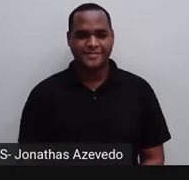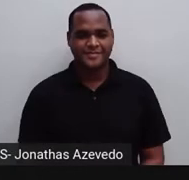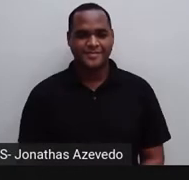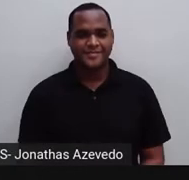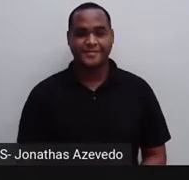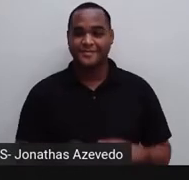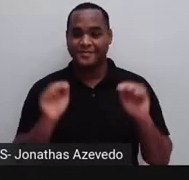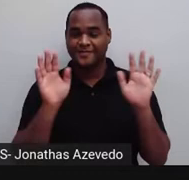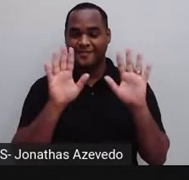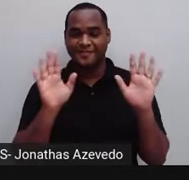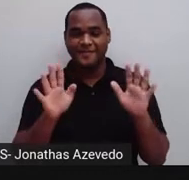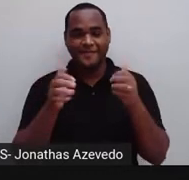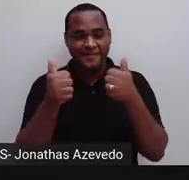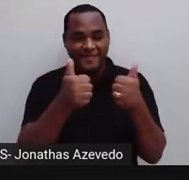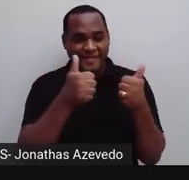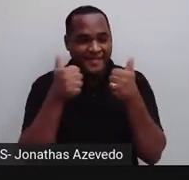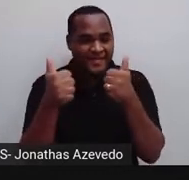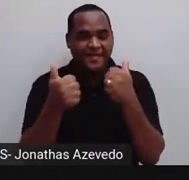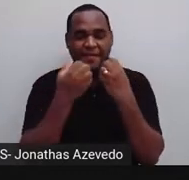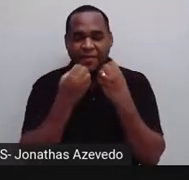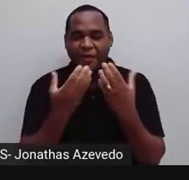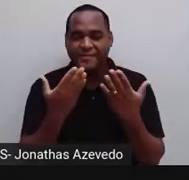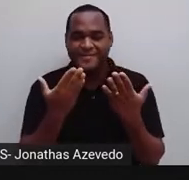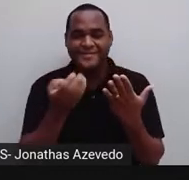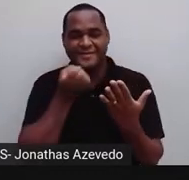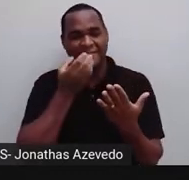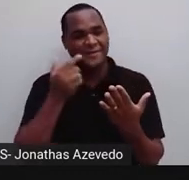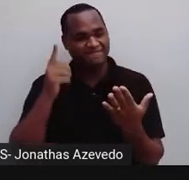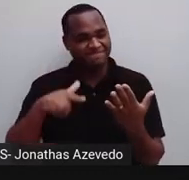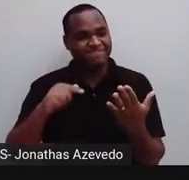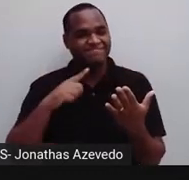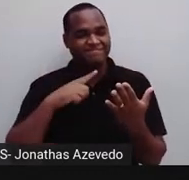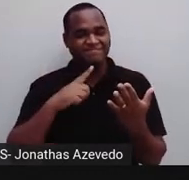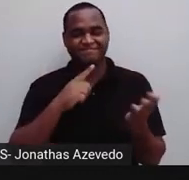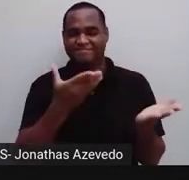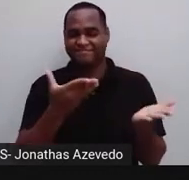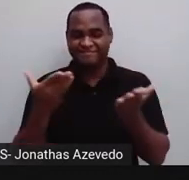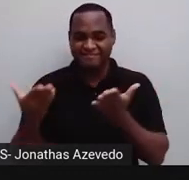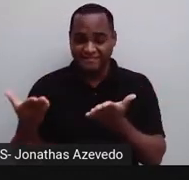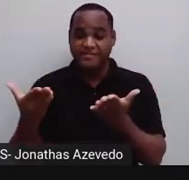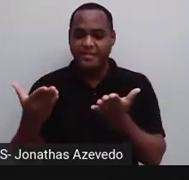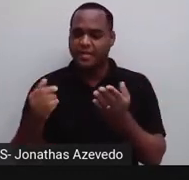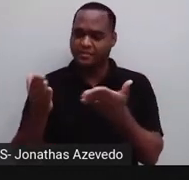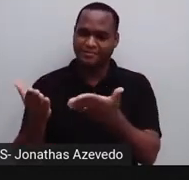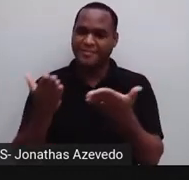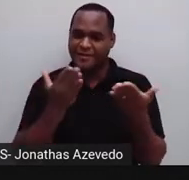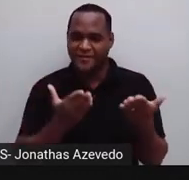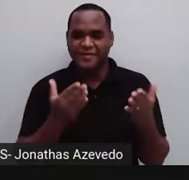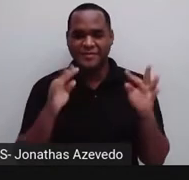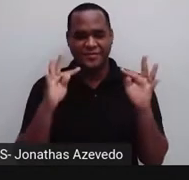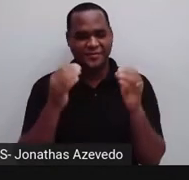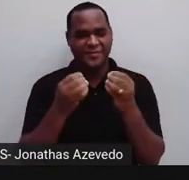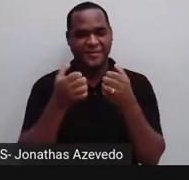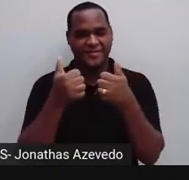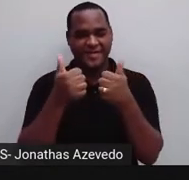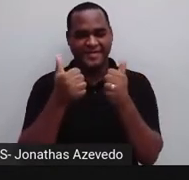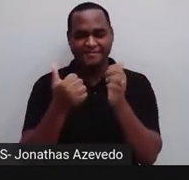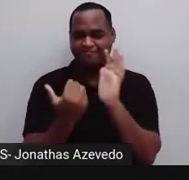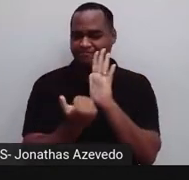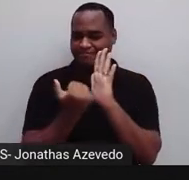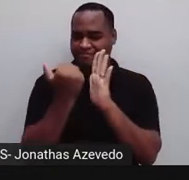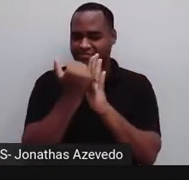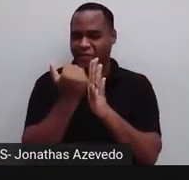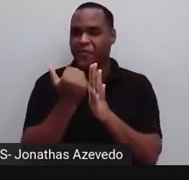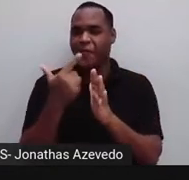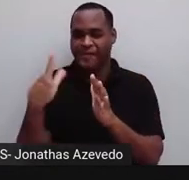Olá! É isso aí! Seja bem-vindo, seja bem-vinda mais uma vez,